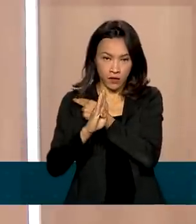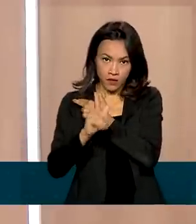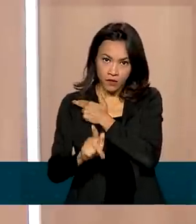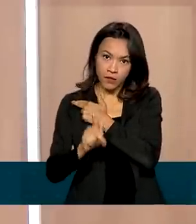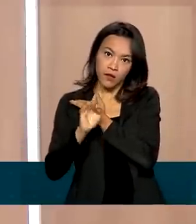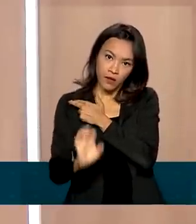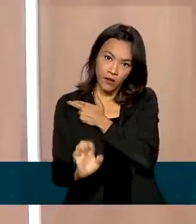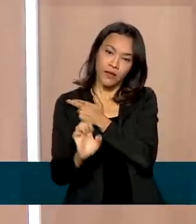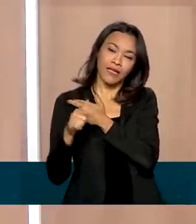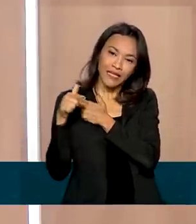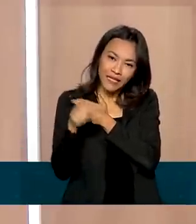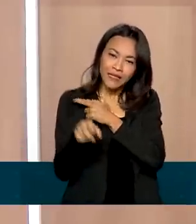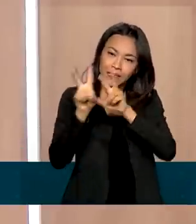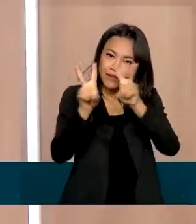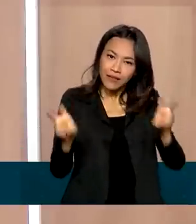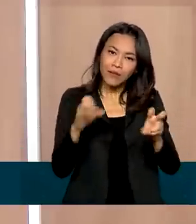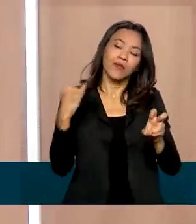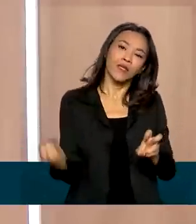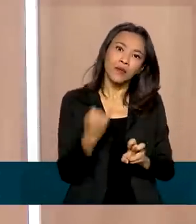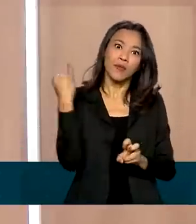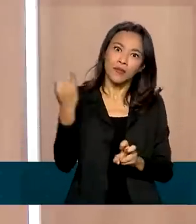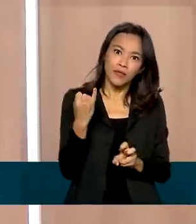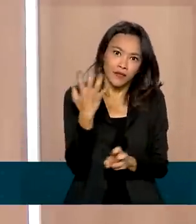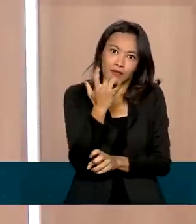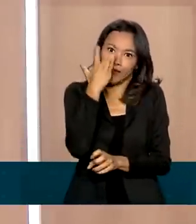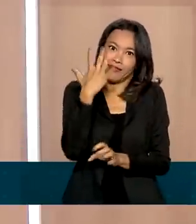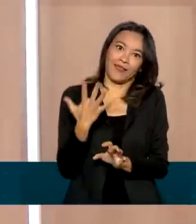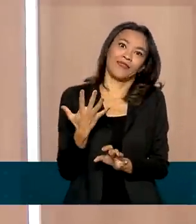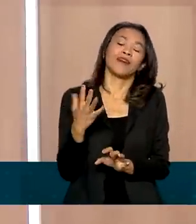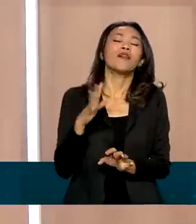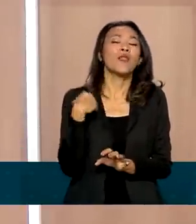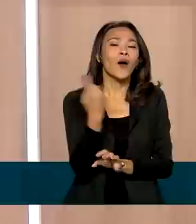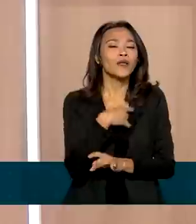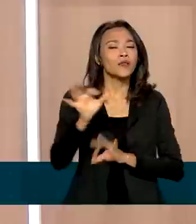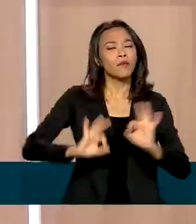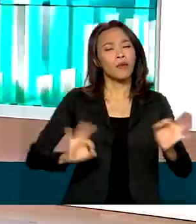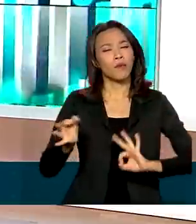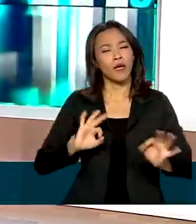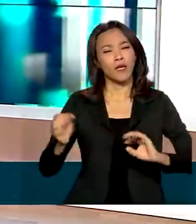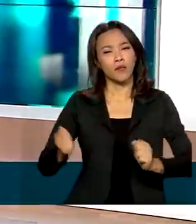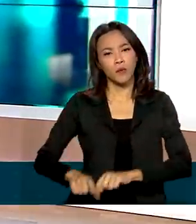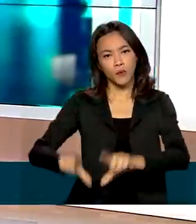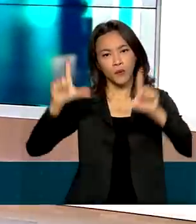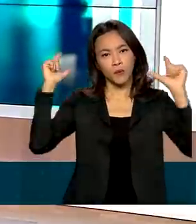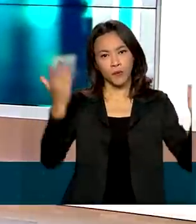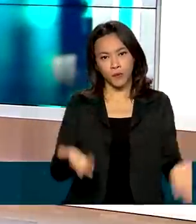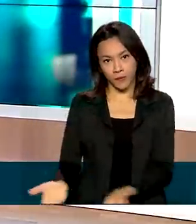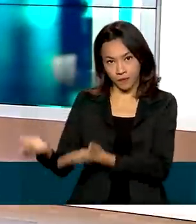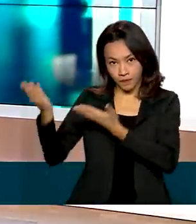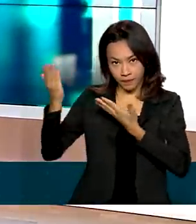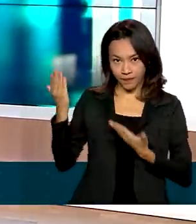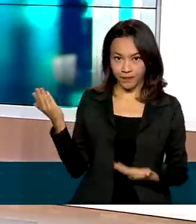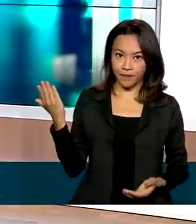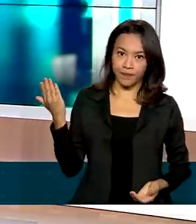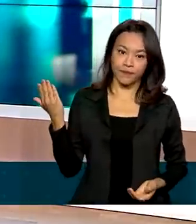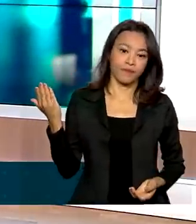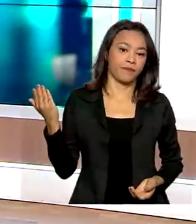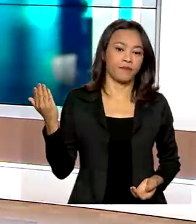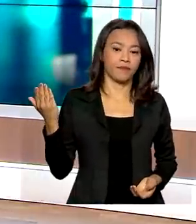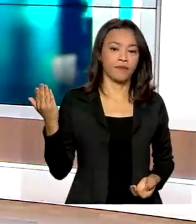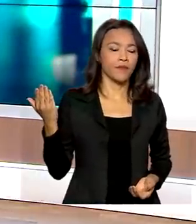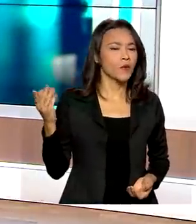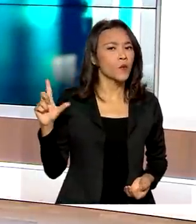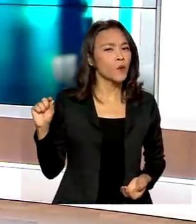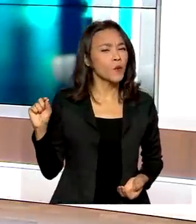tão importante e tão complexo, a nossa equipe de produção preparou uma arte para você, telespectador, a qual nós compartilhamos a partir de agora.